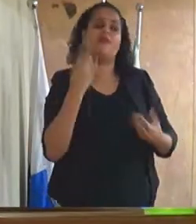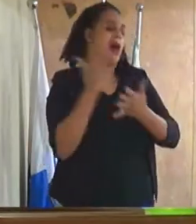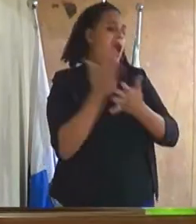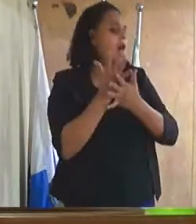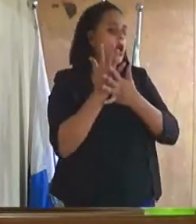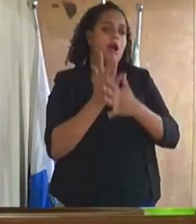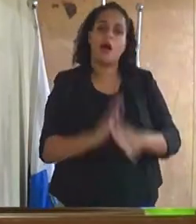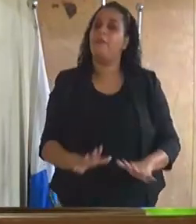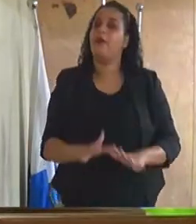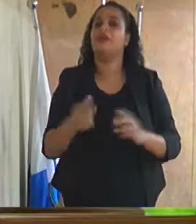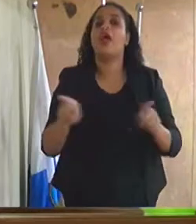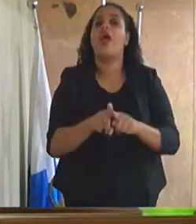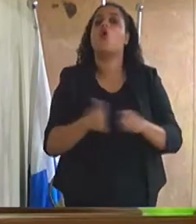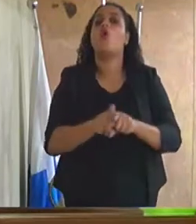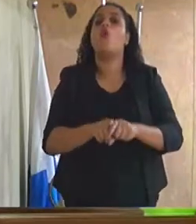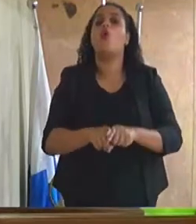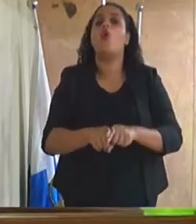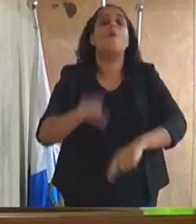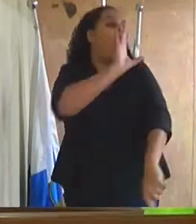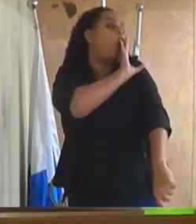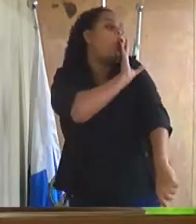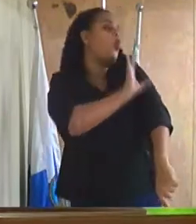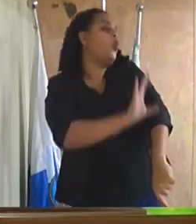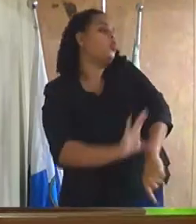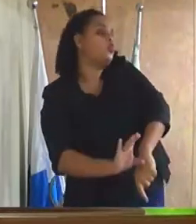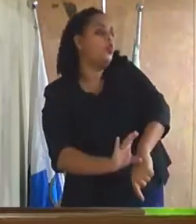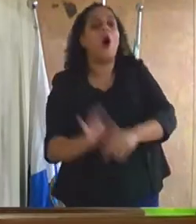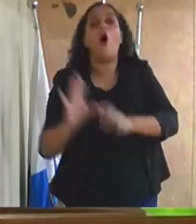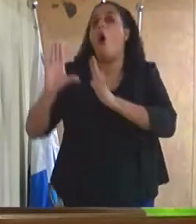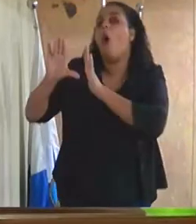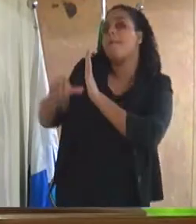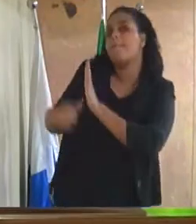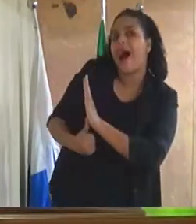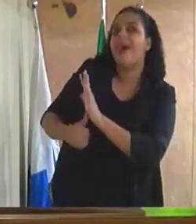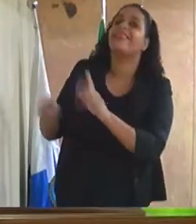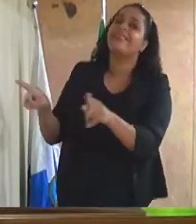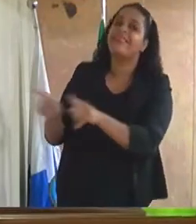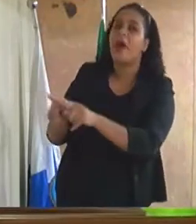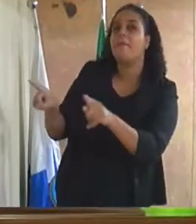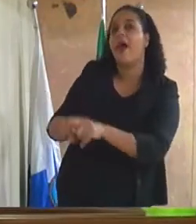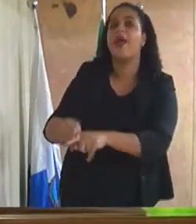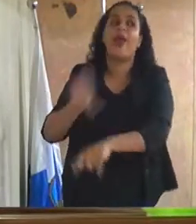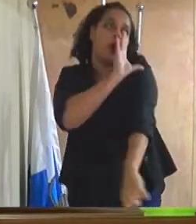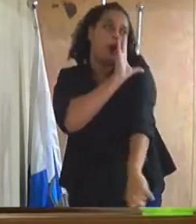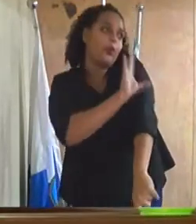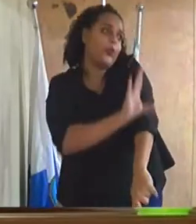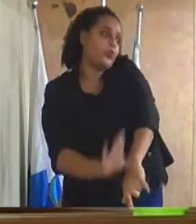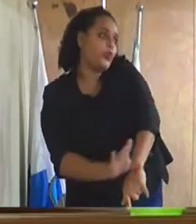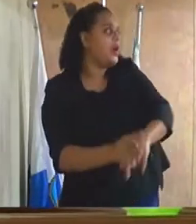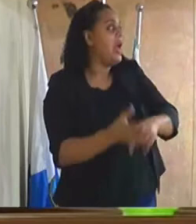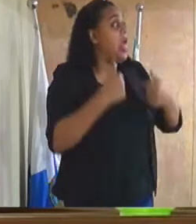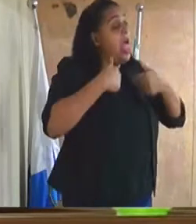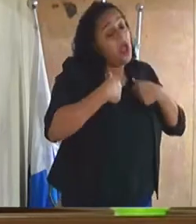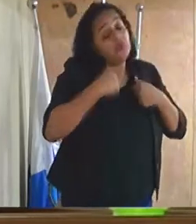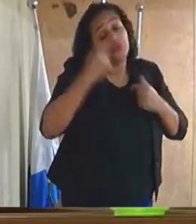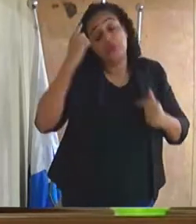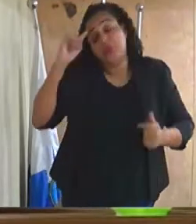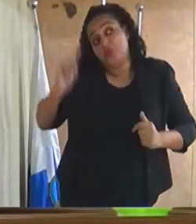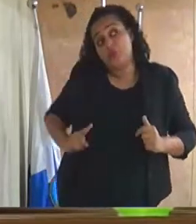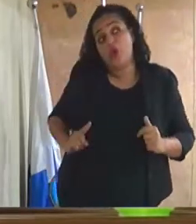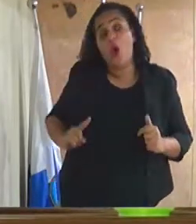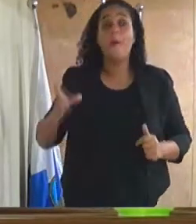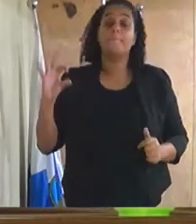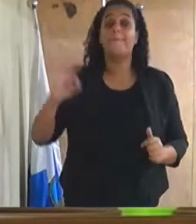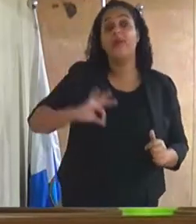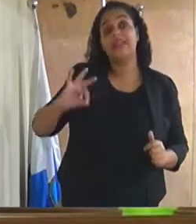É cultural na cidade. Como o Robalto também hoje é cultural nessa cidade. Agora, eu não sou polícia, eu sou legislador. Quem